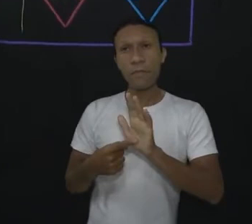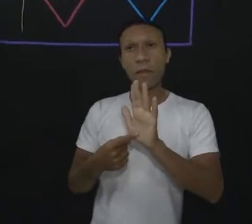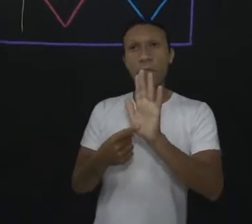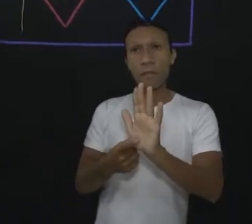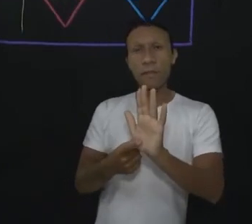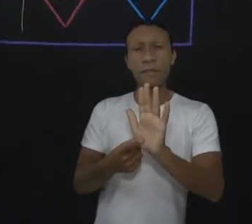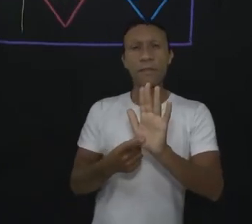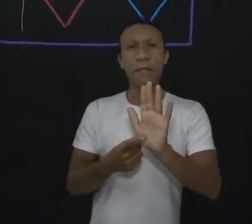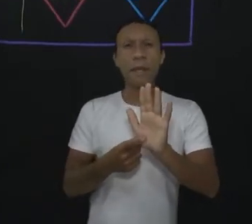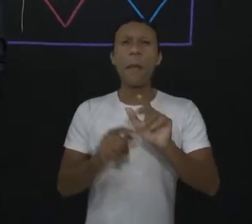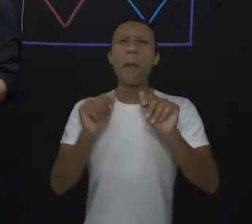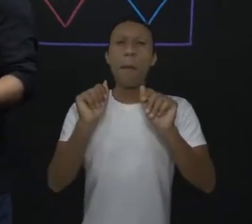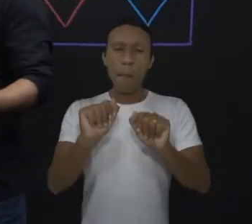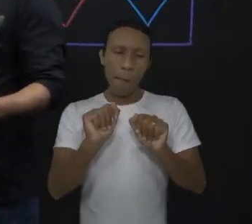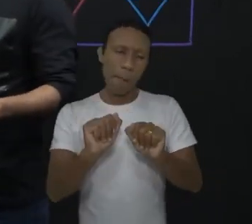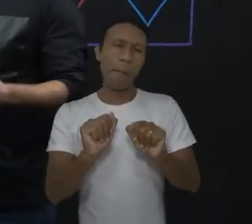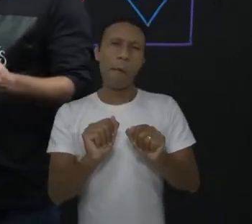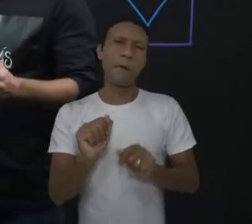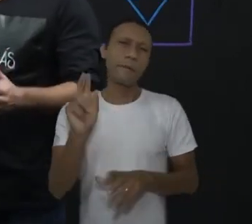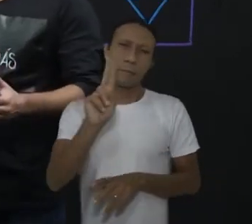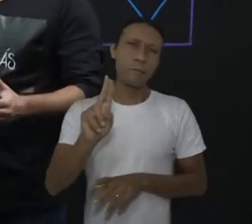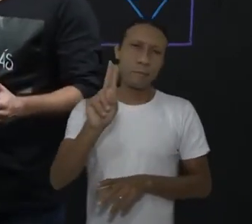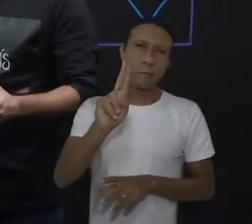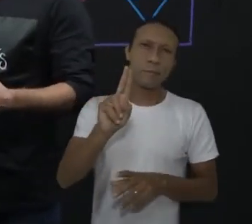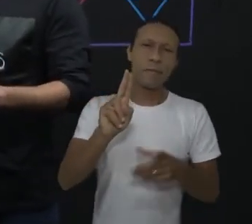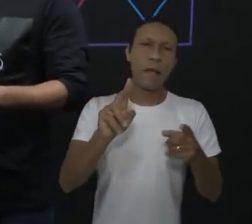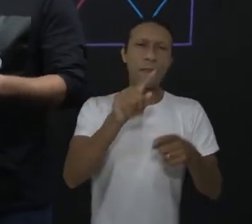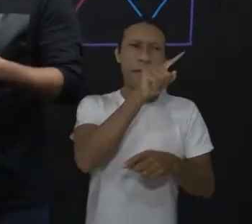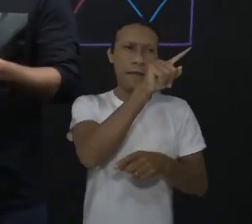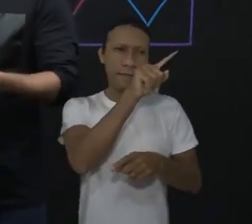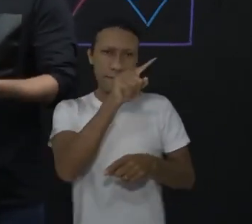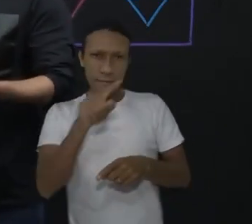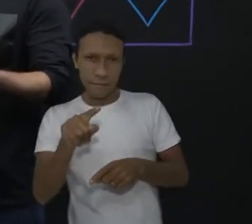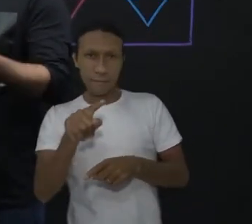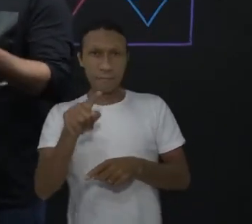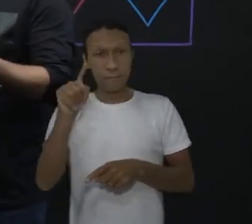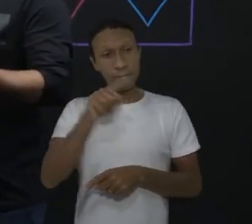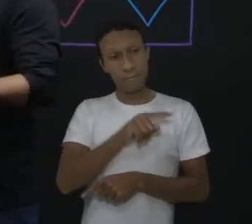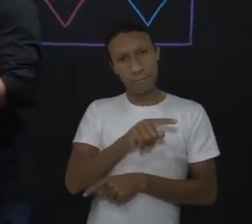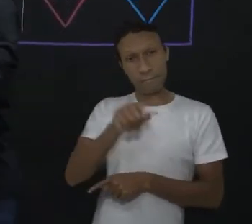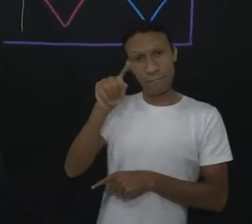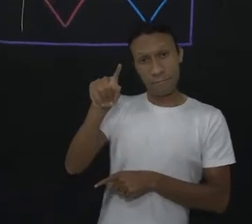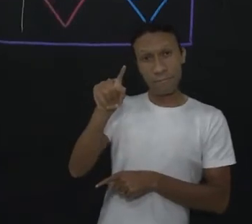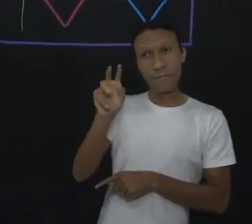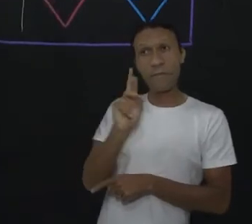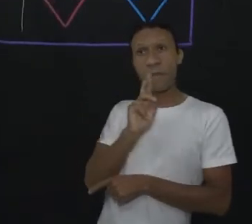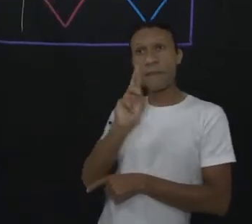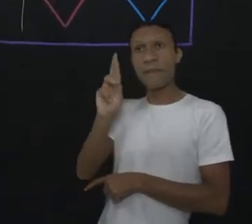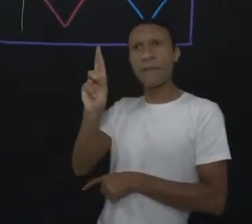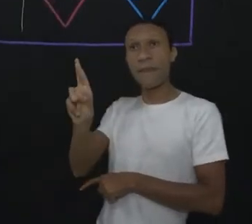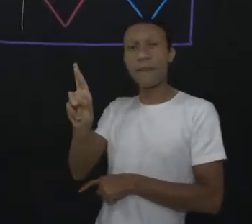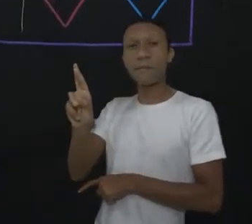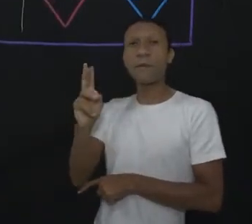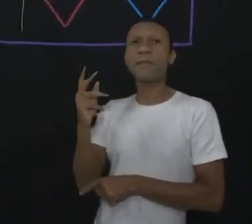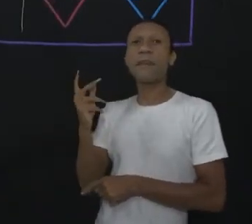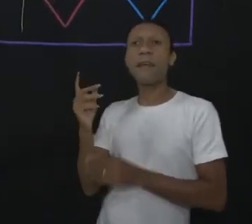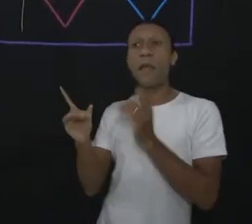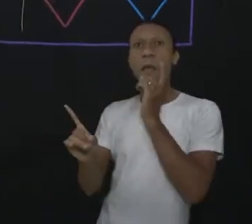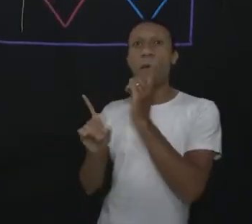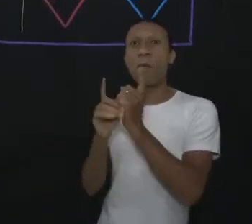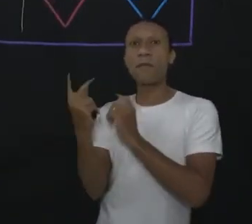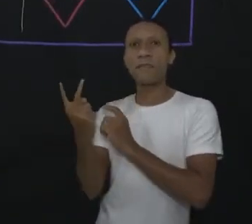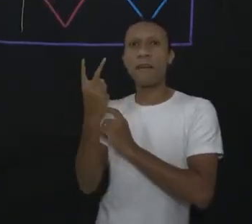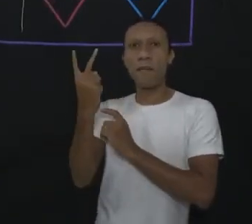K, ela pode ser bastante útil na resolução de uma proporção, de modo que eu tenha que achar o valor numérico